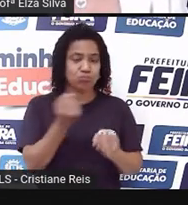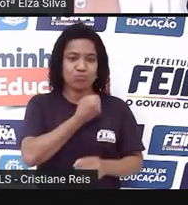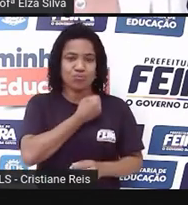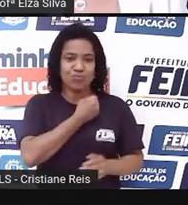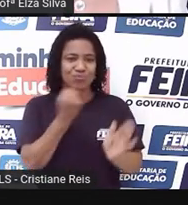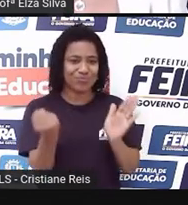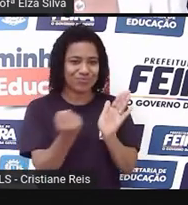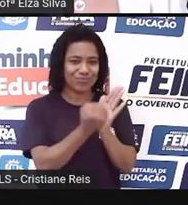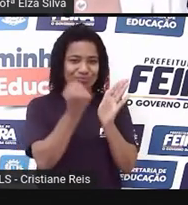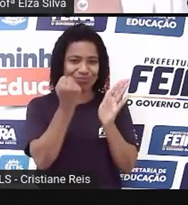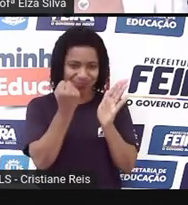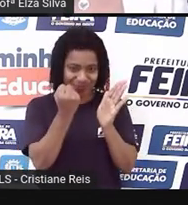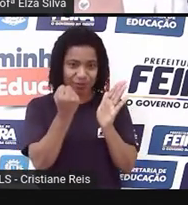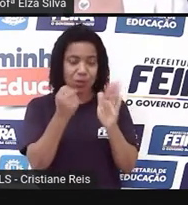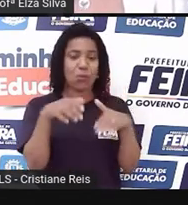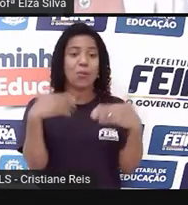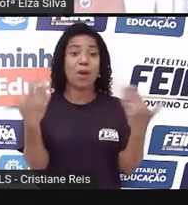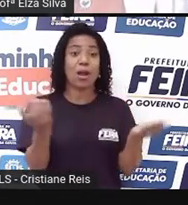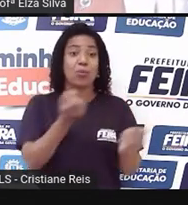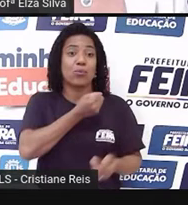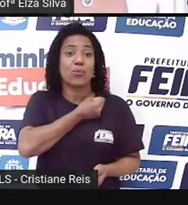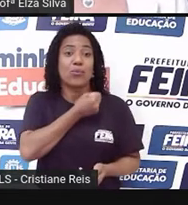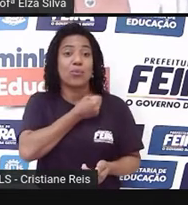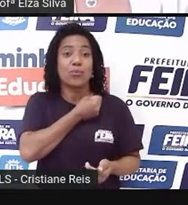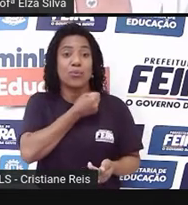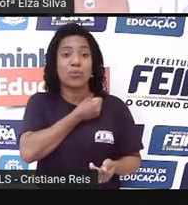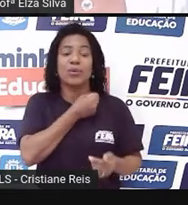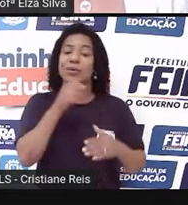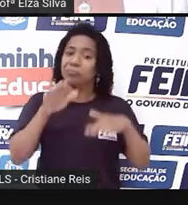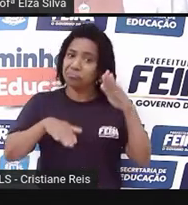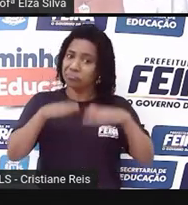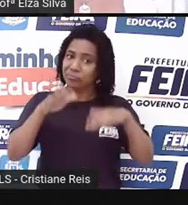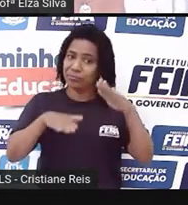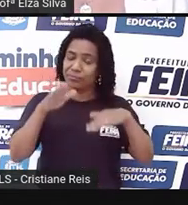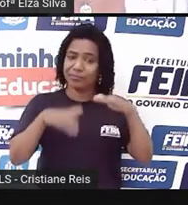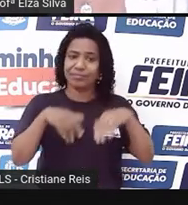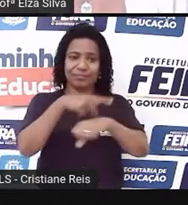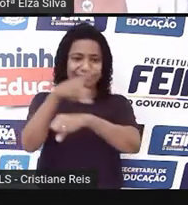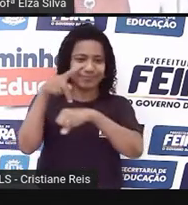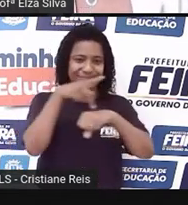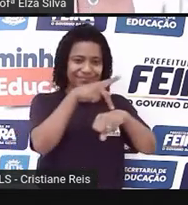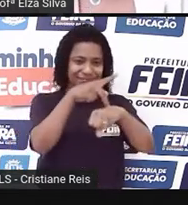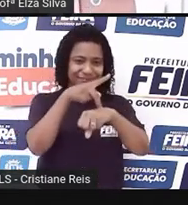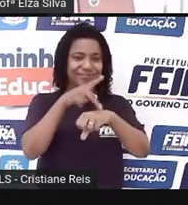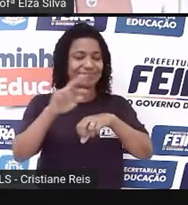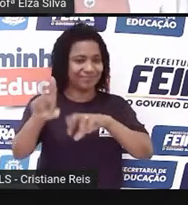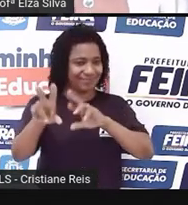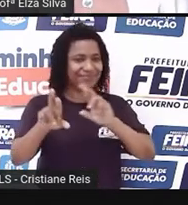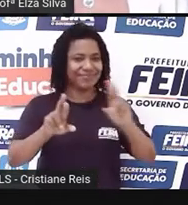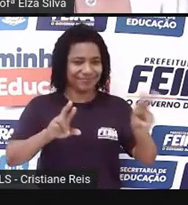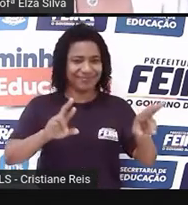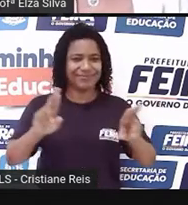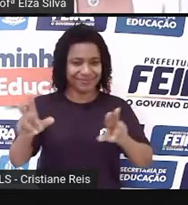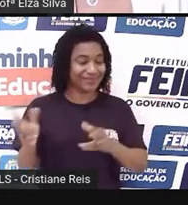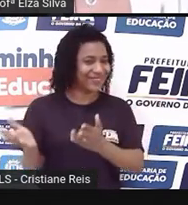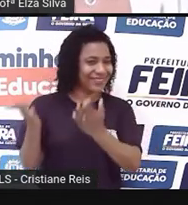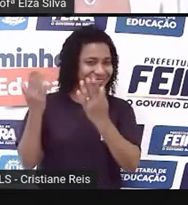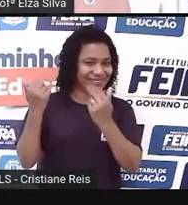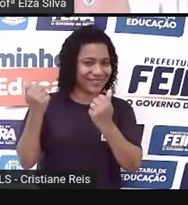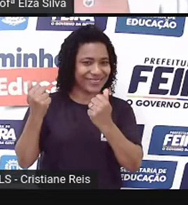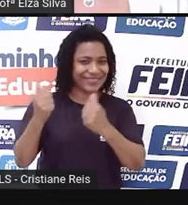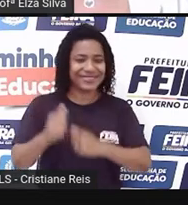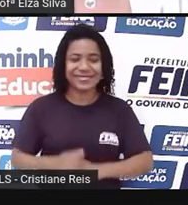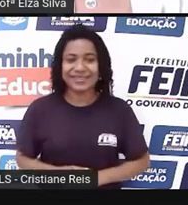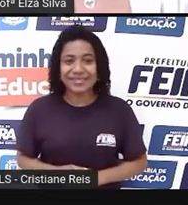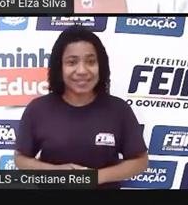Zip Code. Ok, students? Isso depende do país. Let's go! E